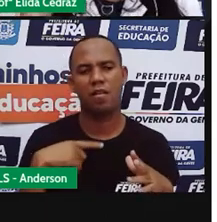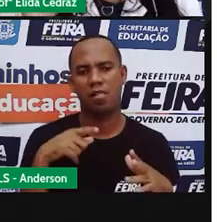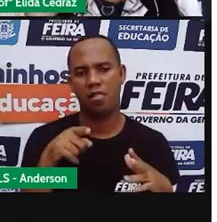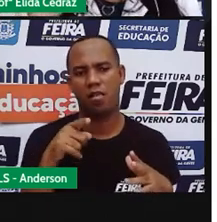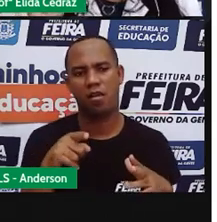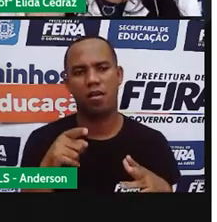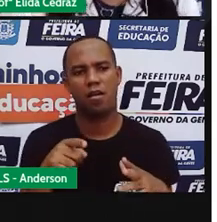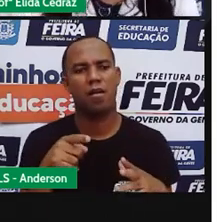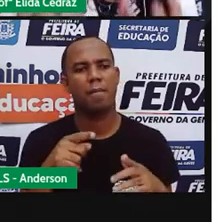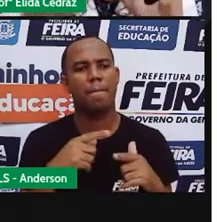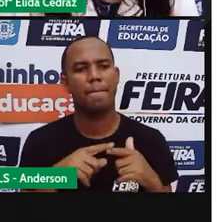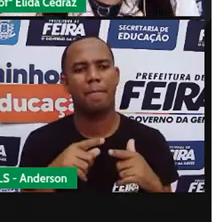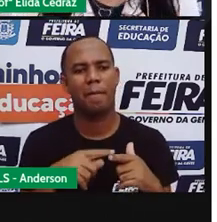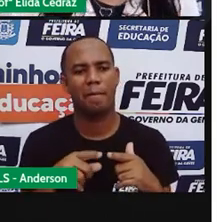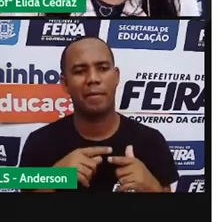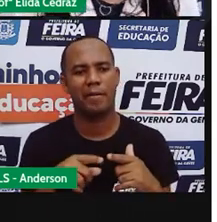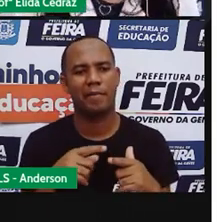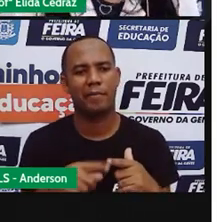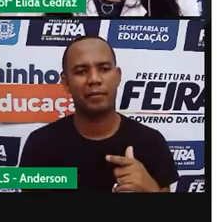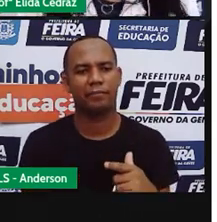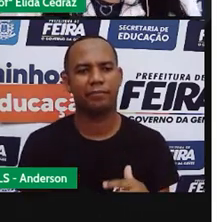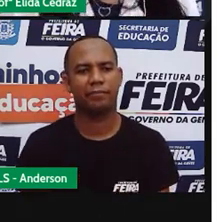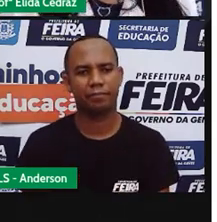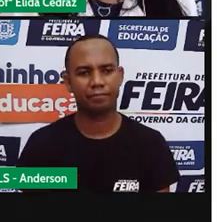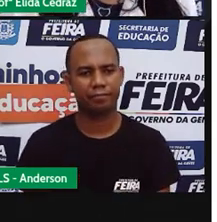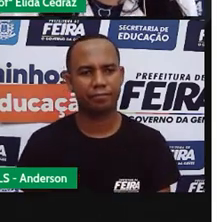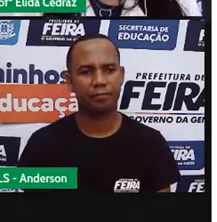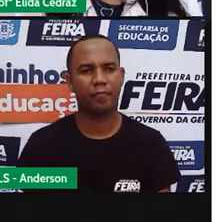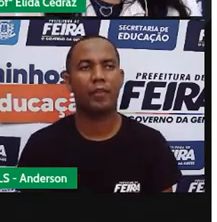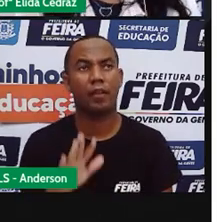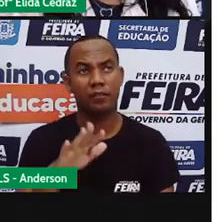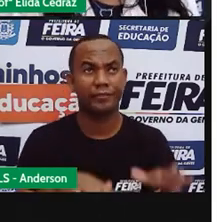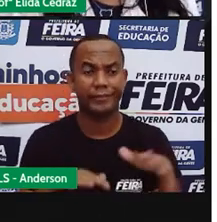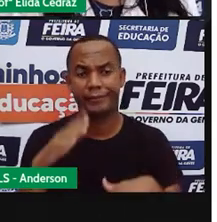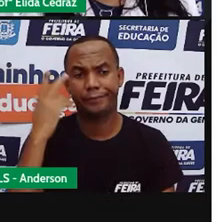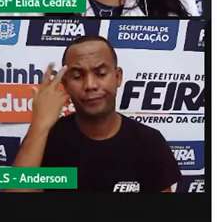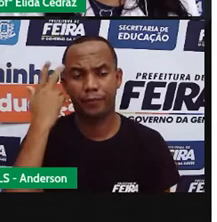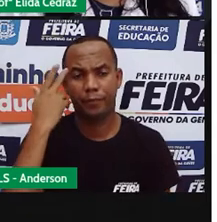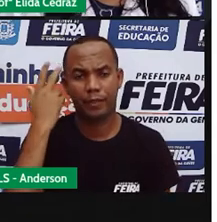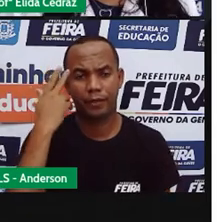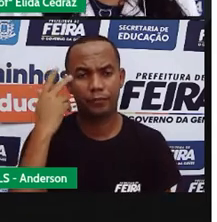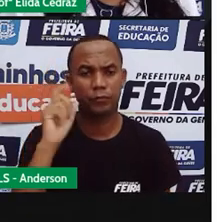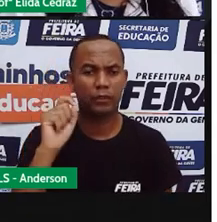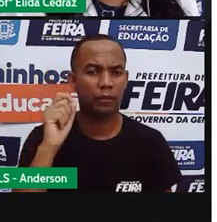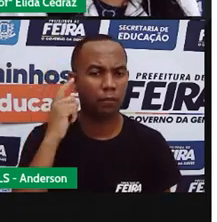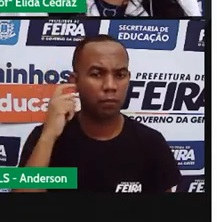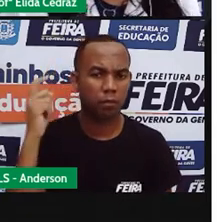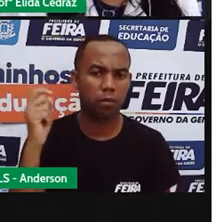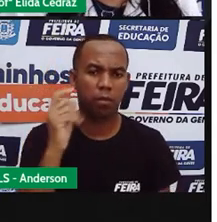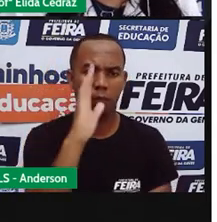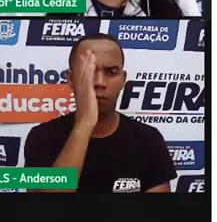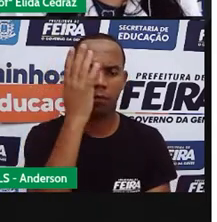está contraindo a própria madeira. Isso é normal do produto.